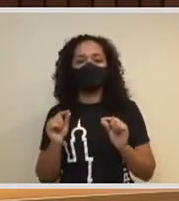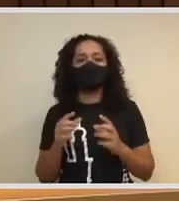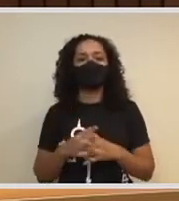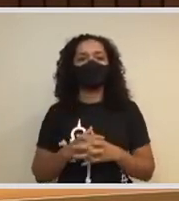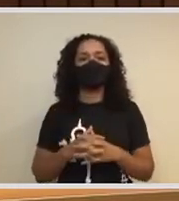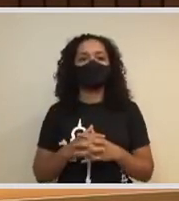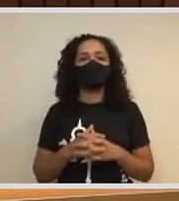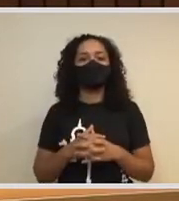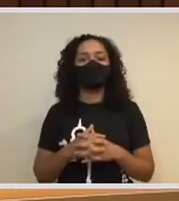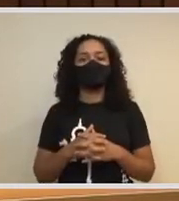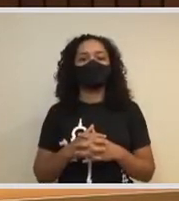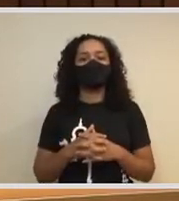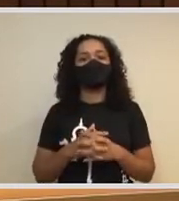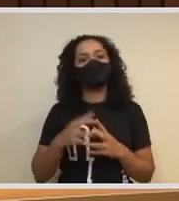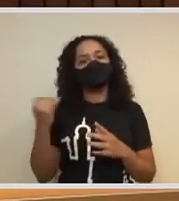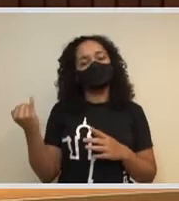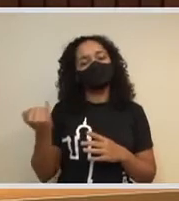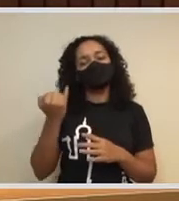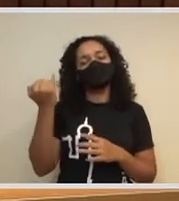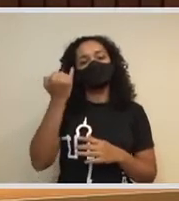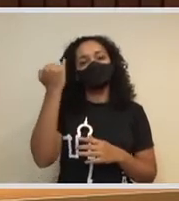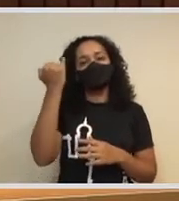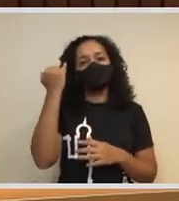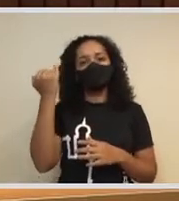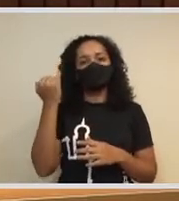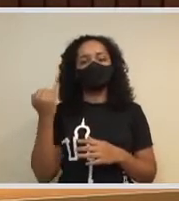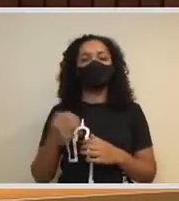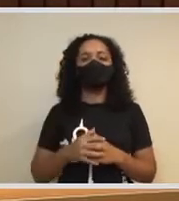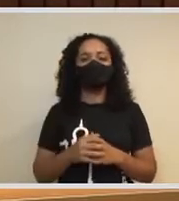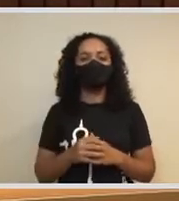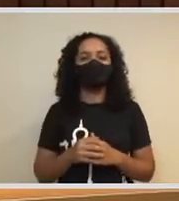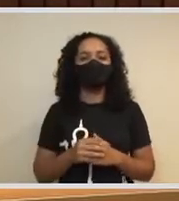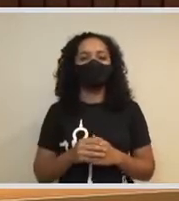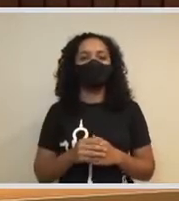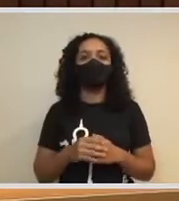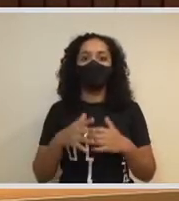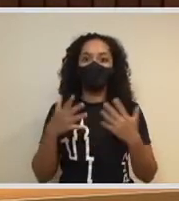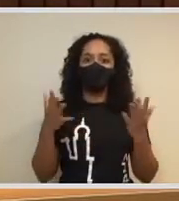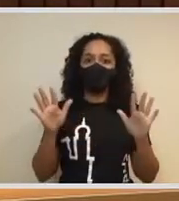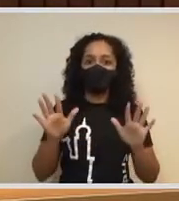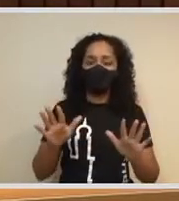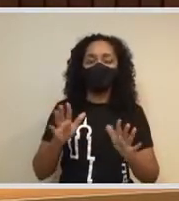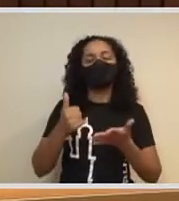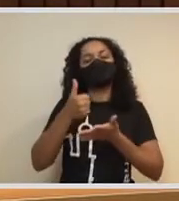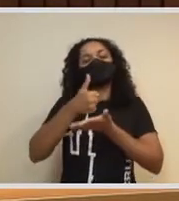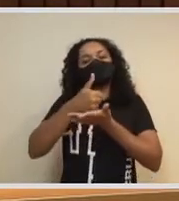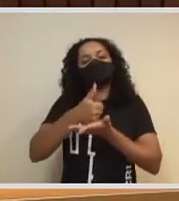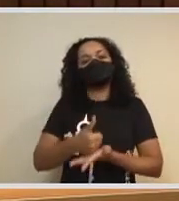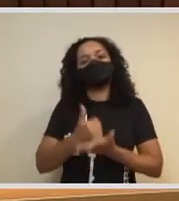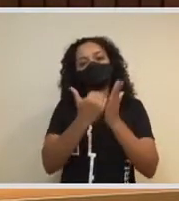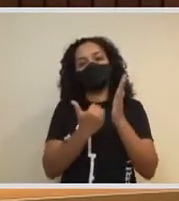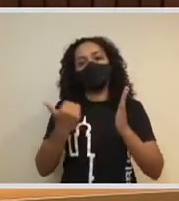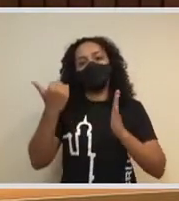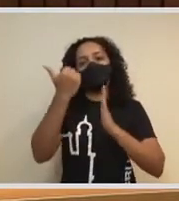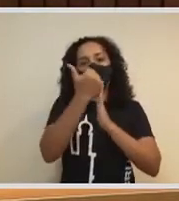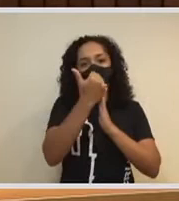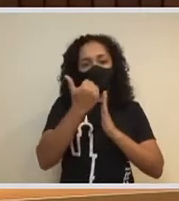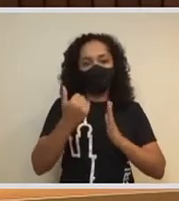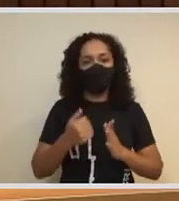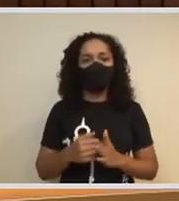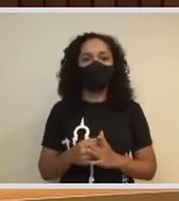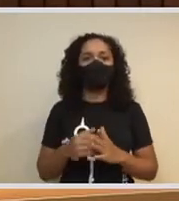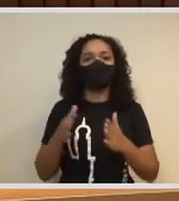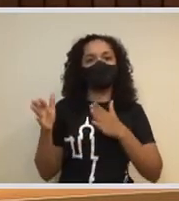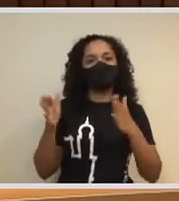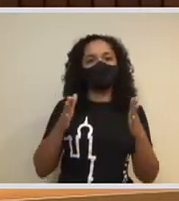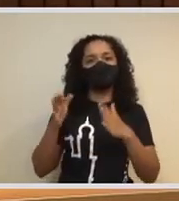também trazendo uma sobrecarga muito grande, ainda mais nesses períodos tão difíceis que vivemos, que